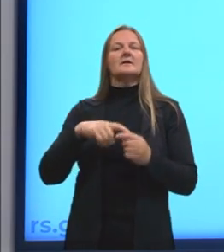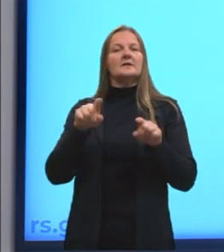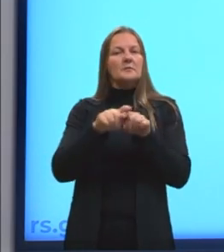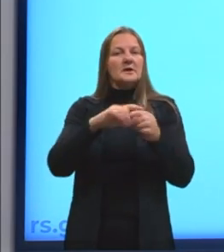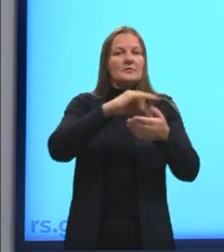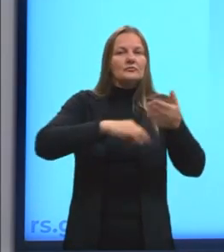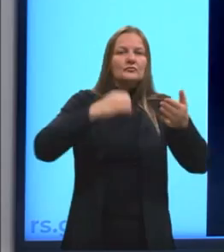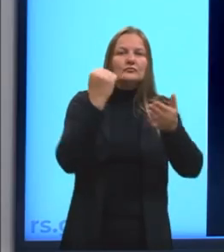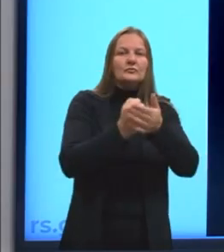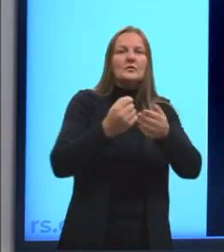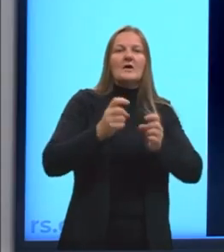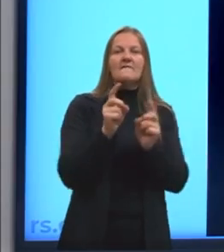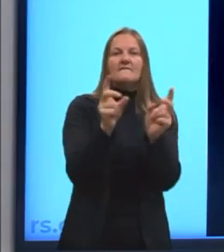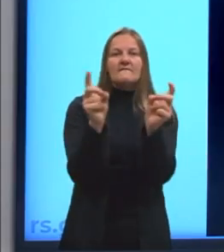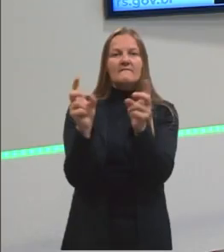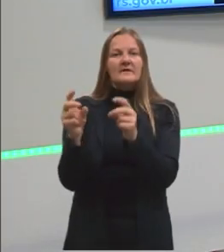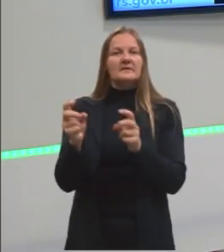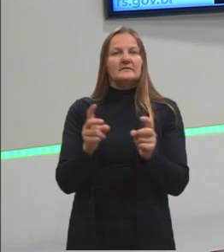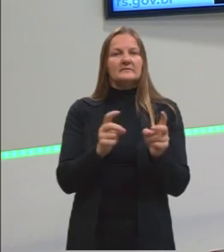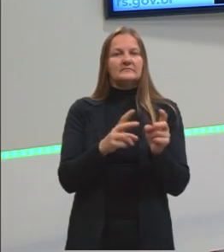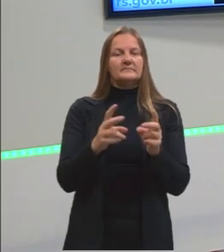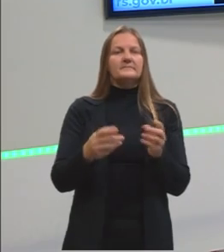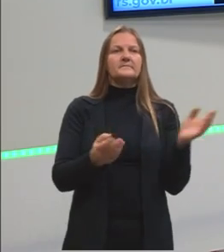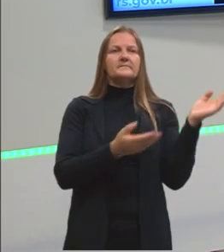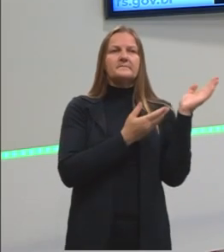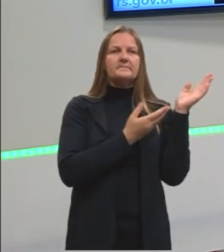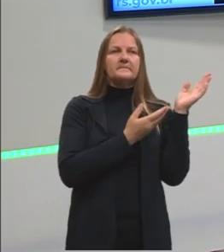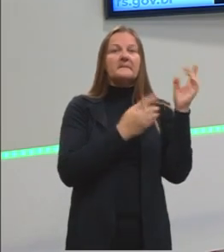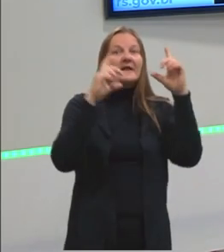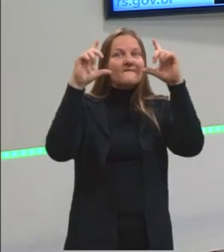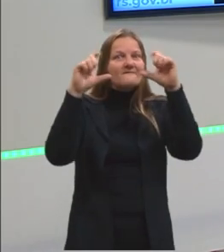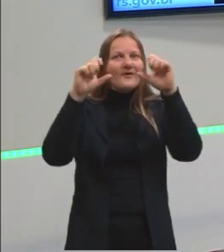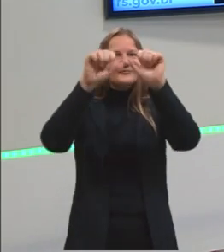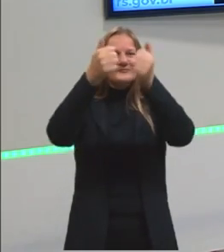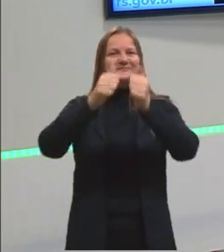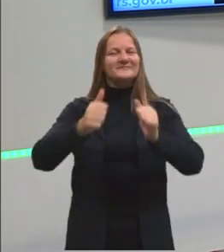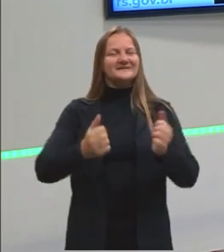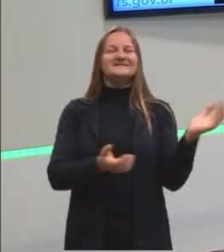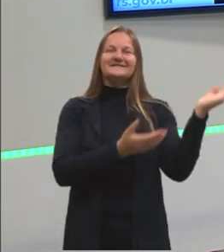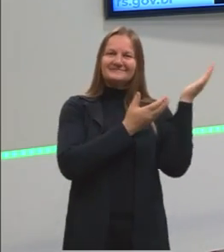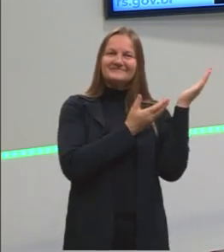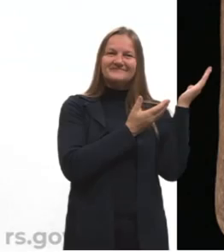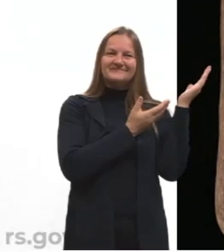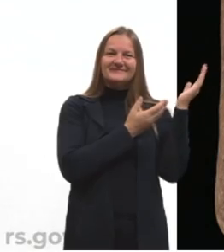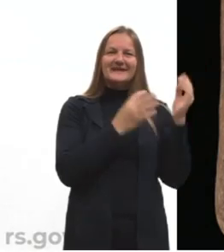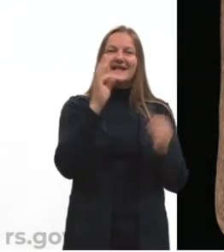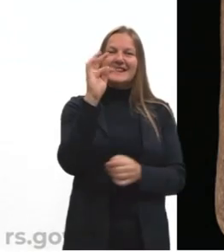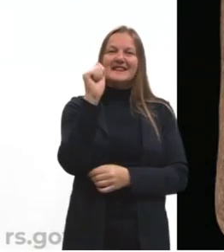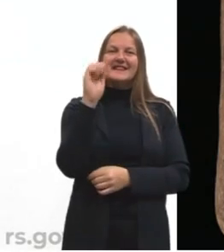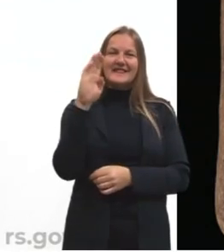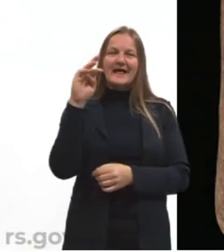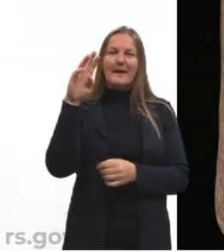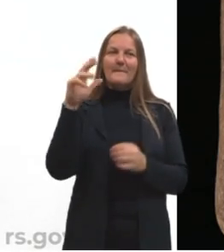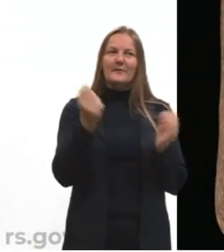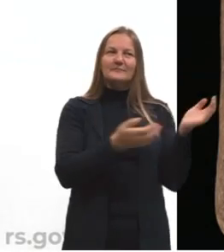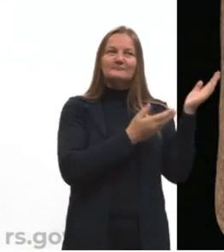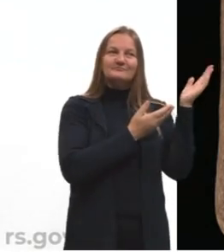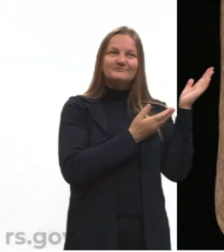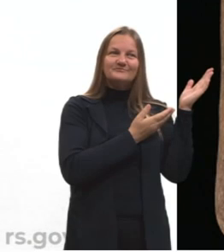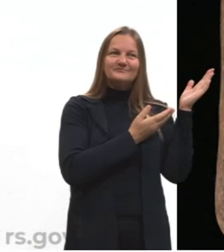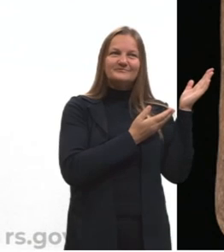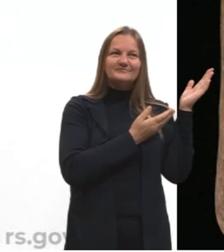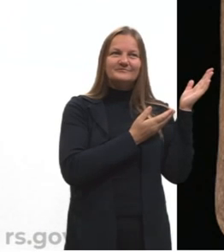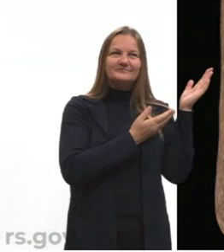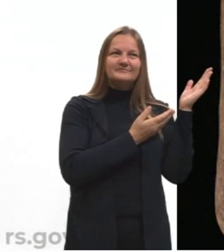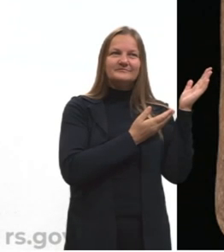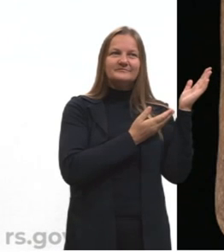e endossos. Eu trouxe para vocês, então, a figura, de fato, uma tábua que foi encontrada. Essa